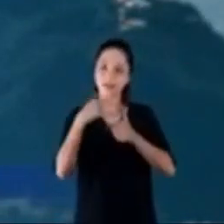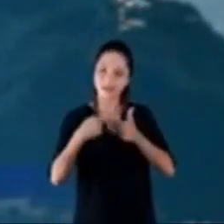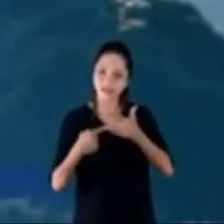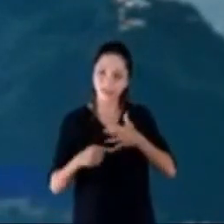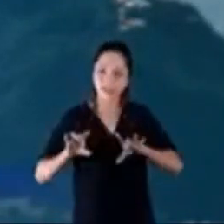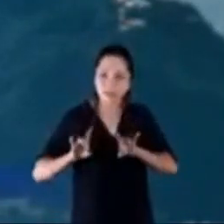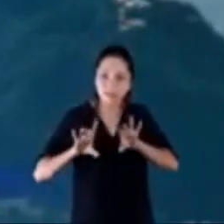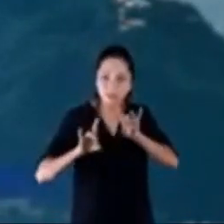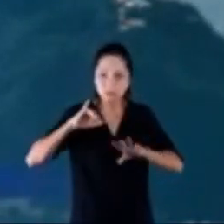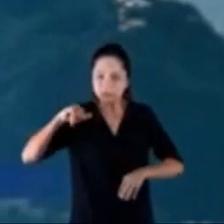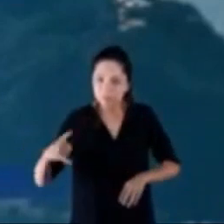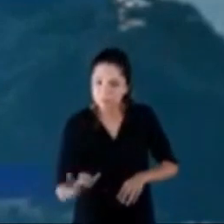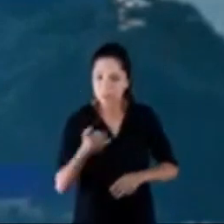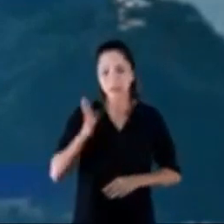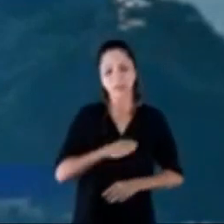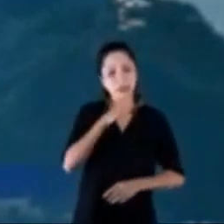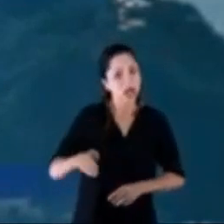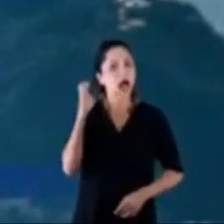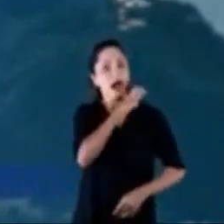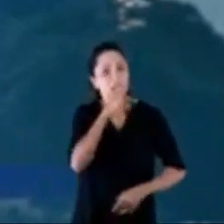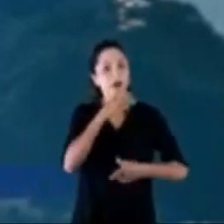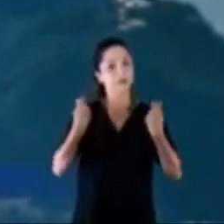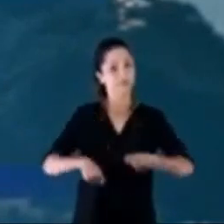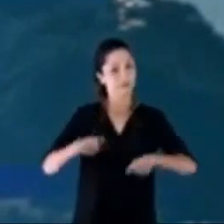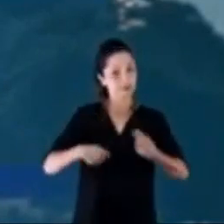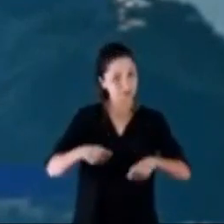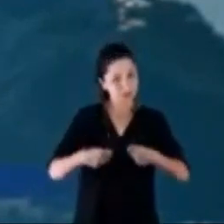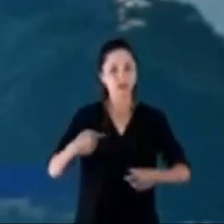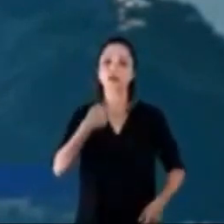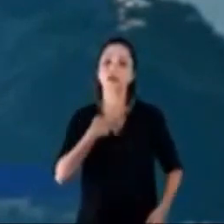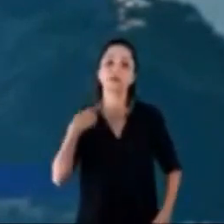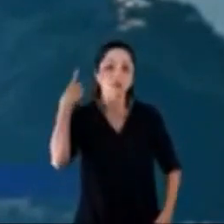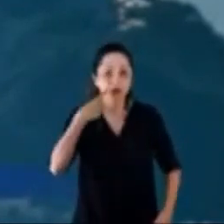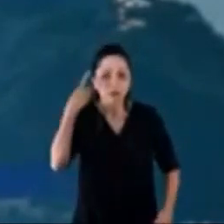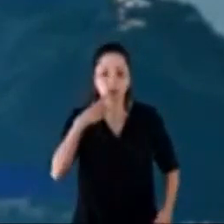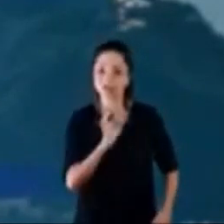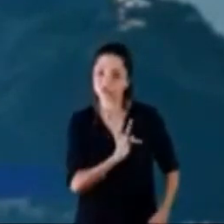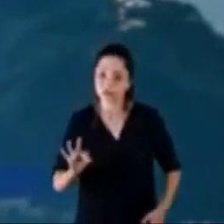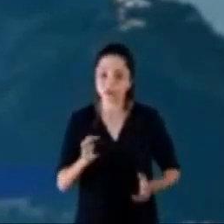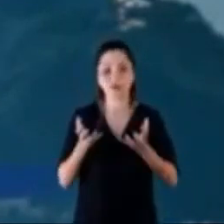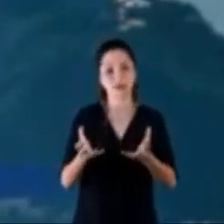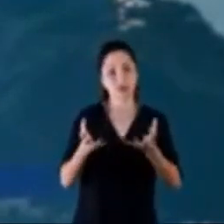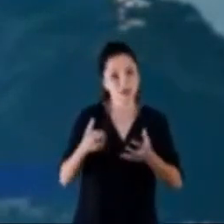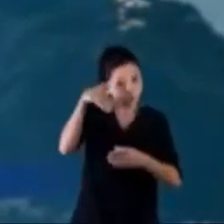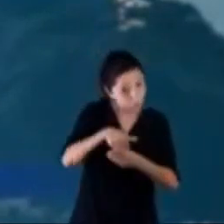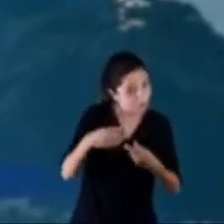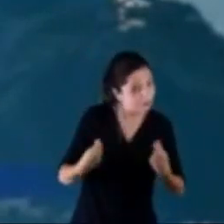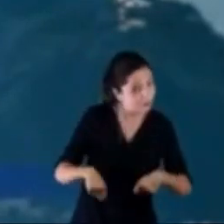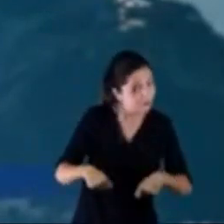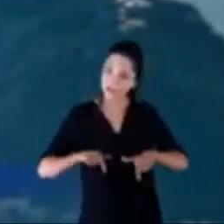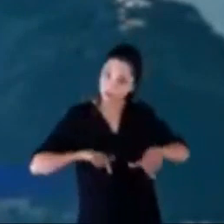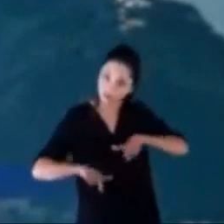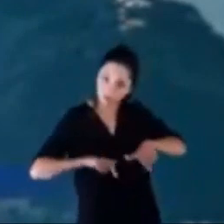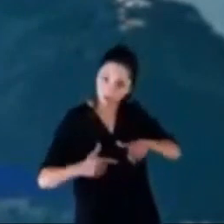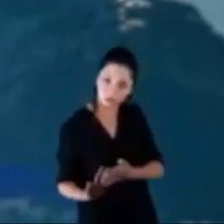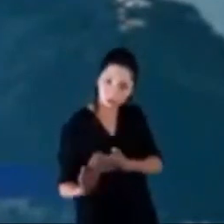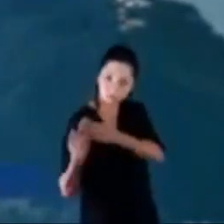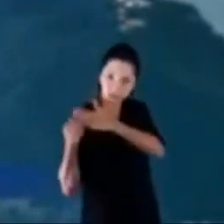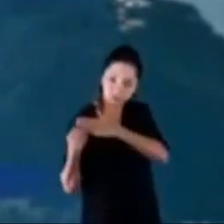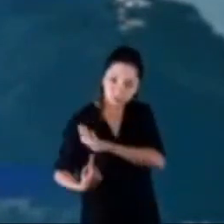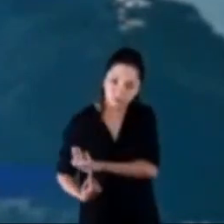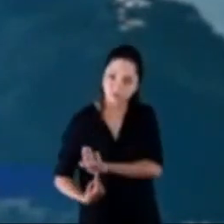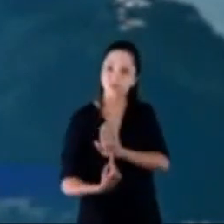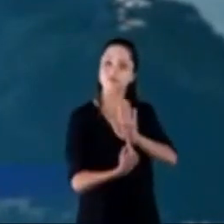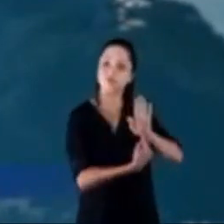e necessário acabar com os privilégios com o dinheiro público. Por isso quero ser deputado federal. Para isso preciso do seu voto. Trabalho,